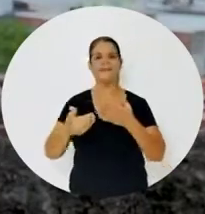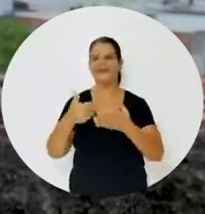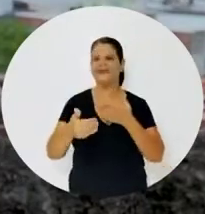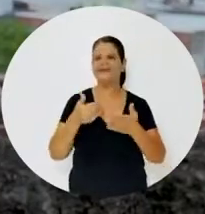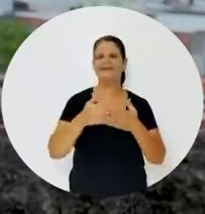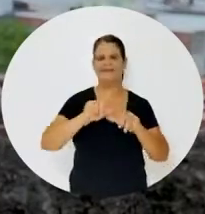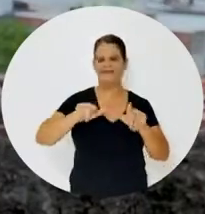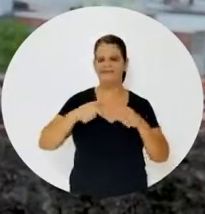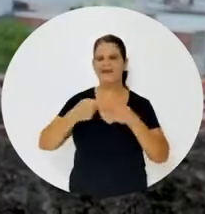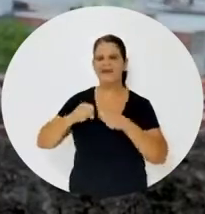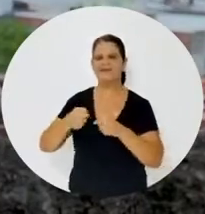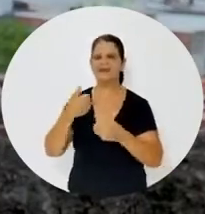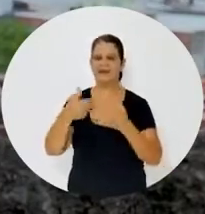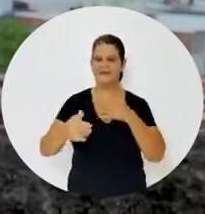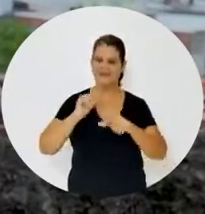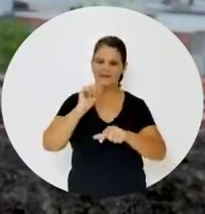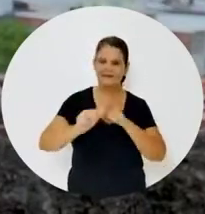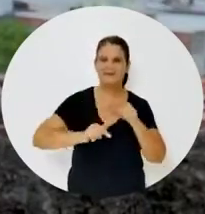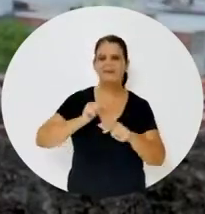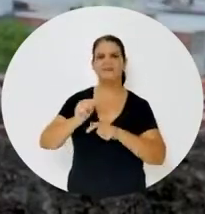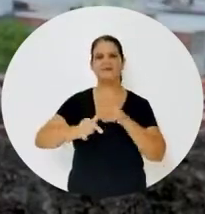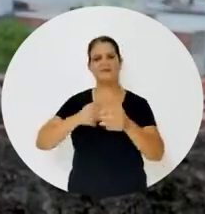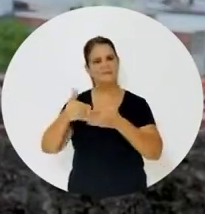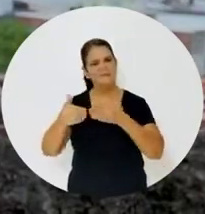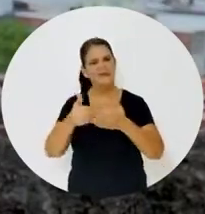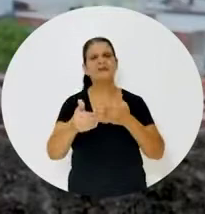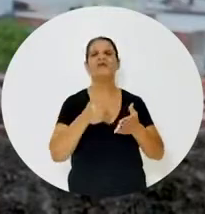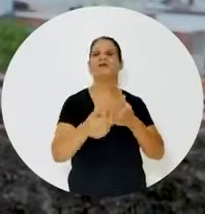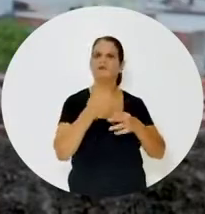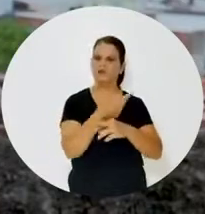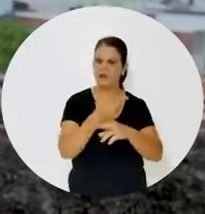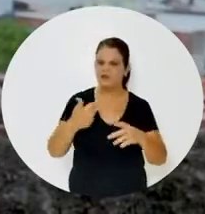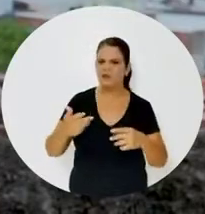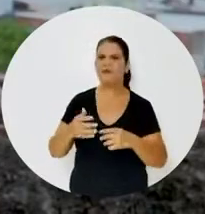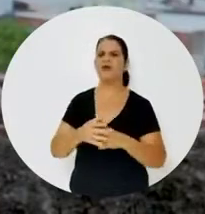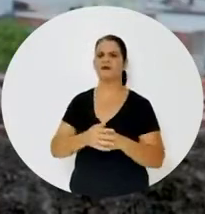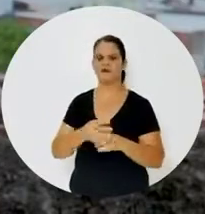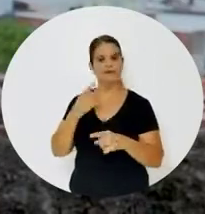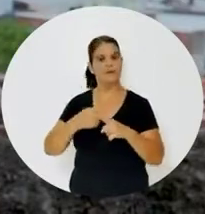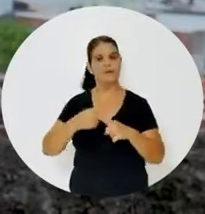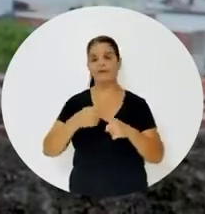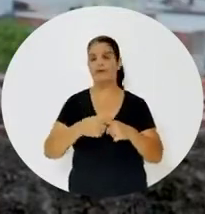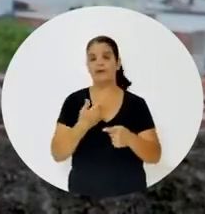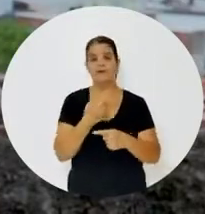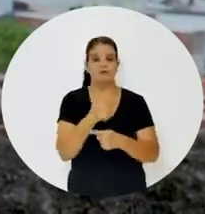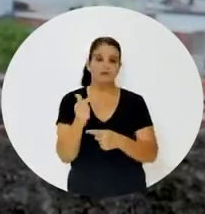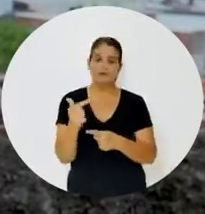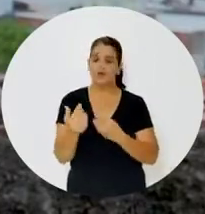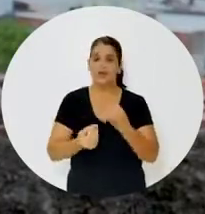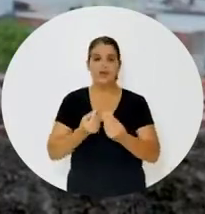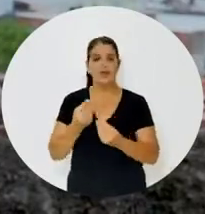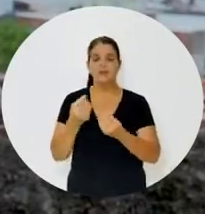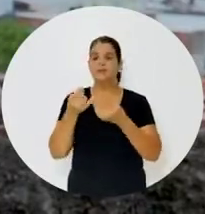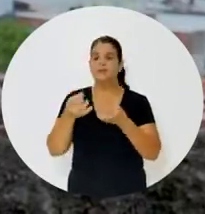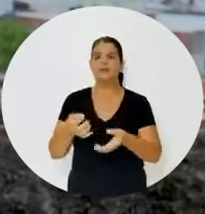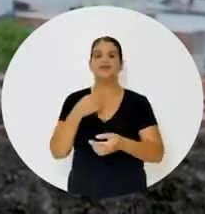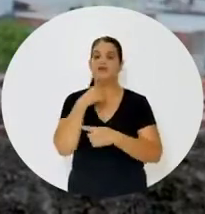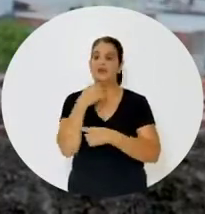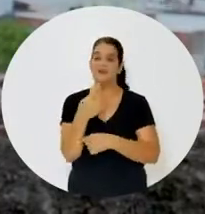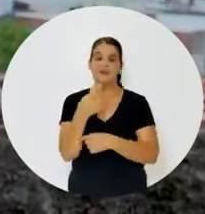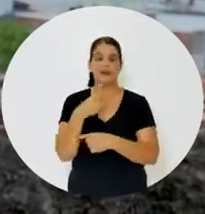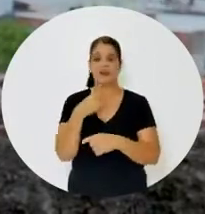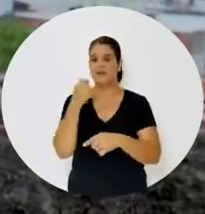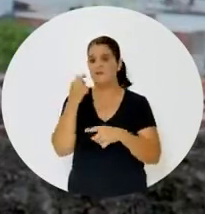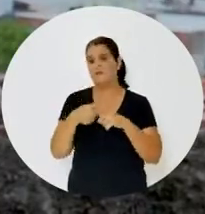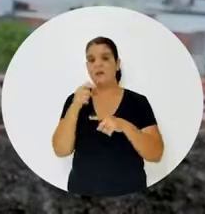faxina, perdi o emprego, perdi muitas coisas. Porque eu não tenho como deixar ele com ninguém, nem aonde com